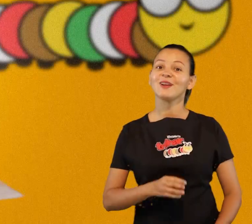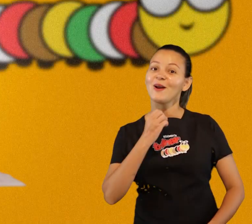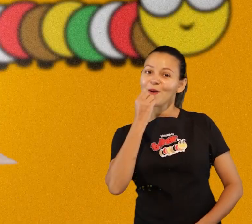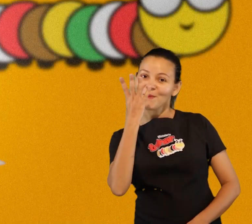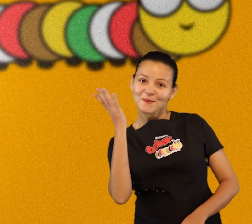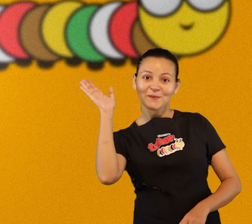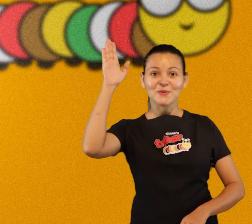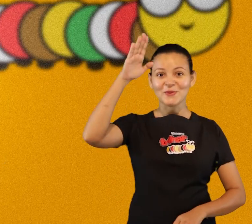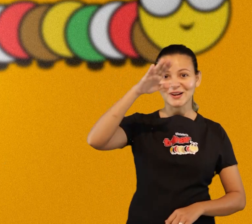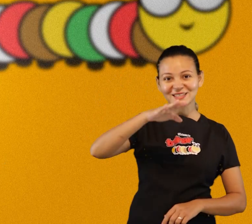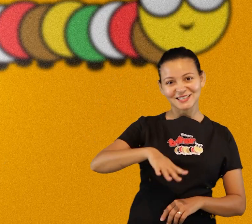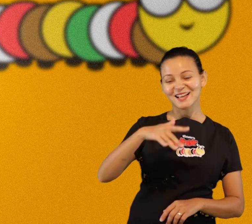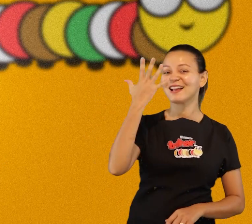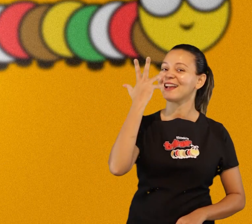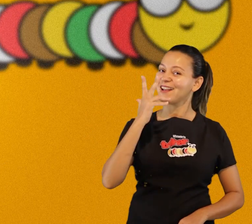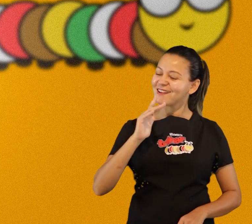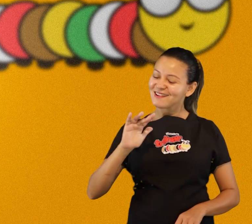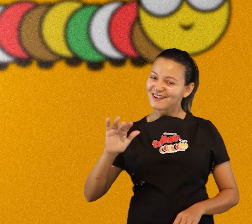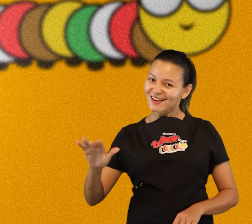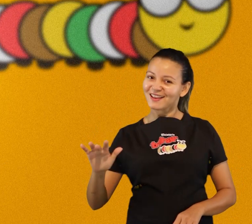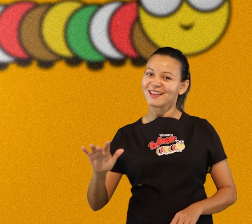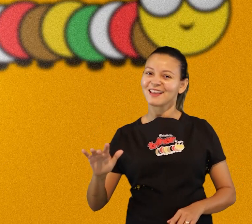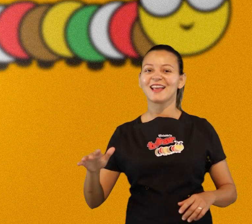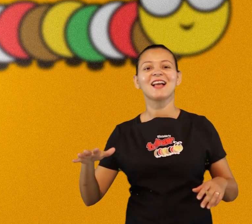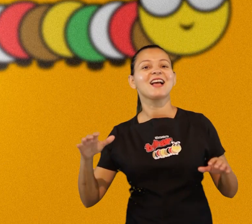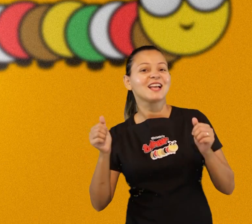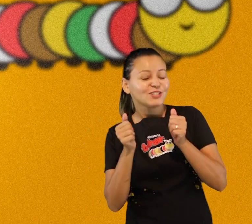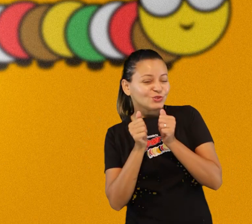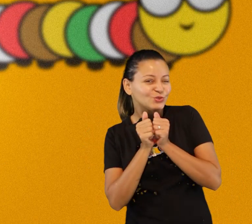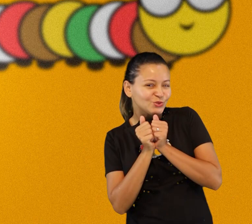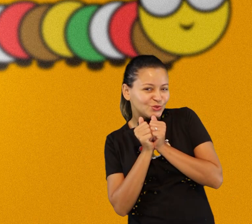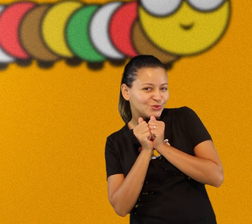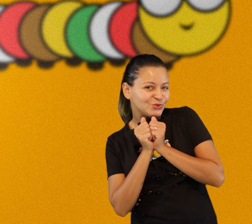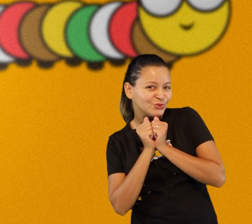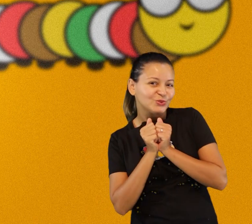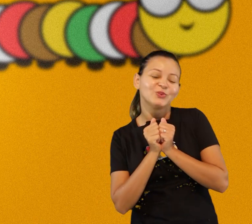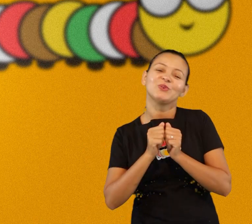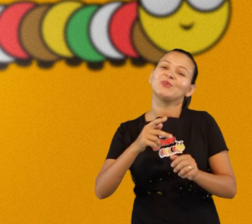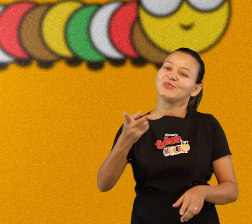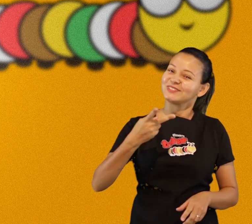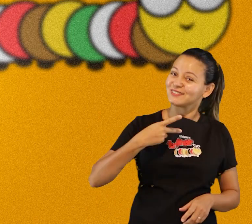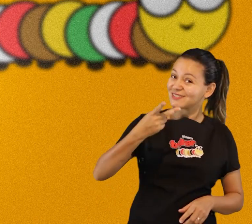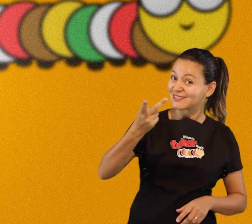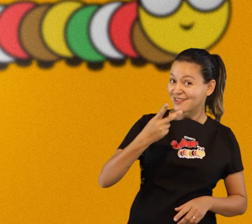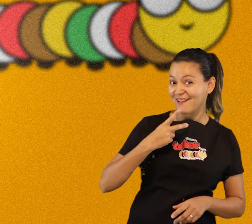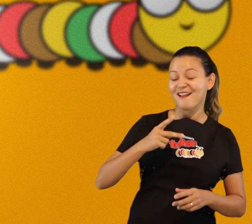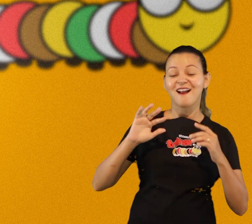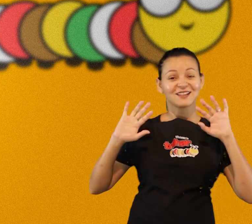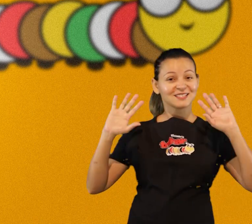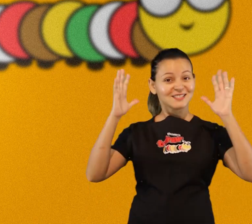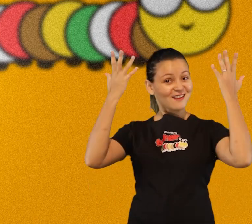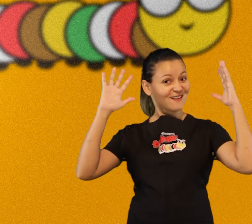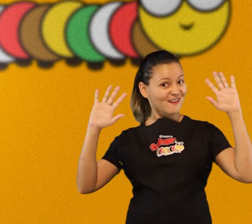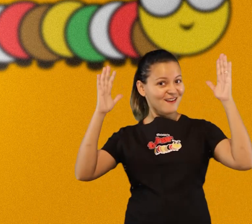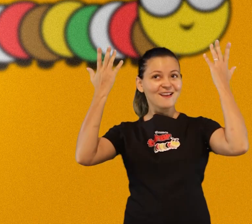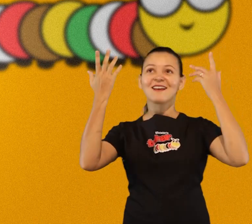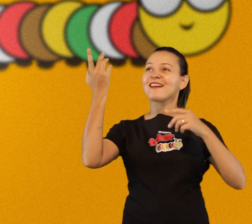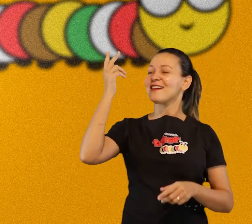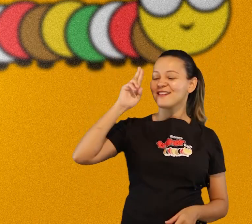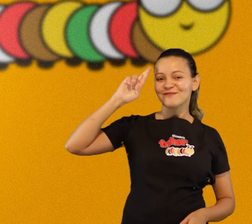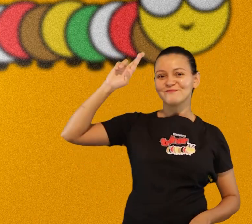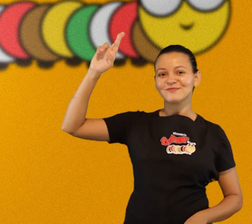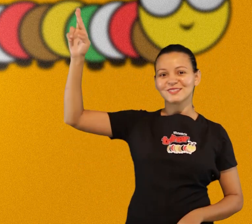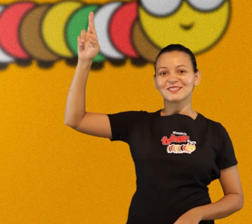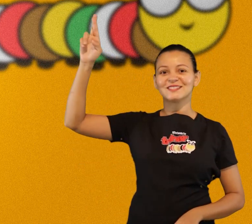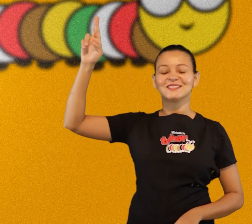Muito boa tarde criançada, estamos aqui juntos para celebrarmos ao Senhor hoje em dia especial